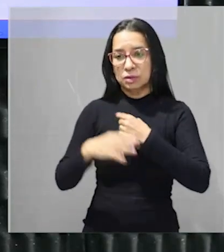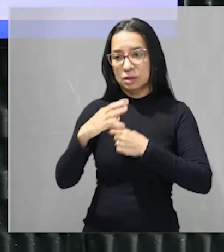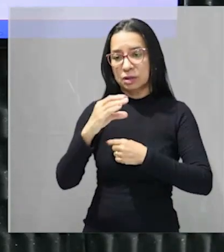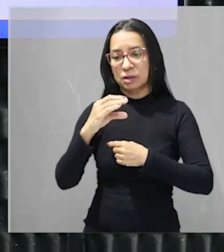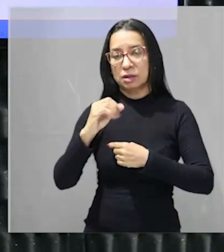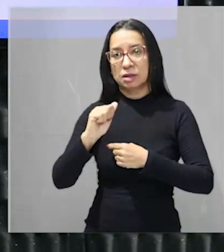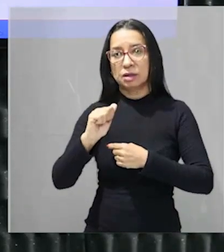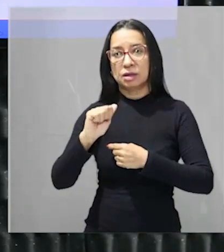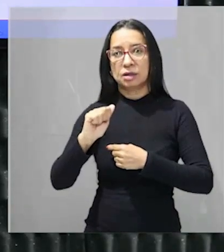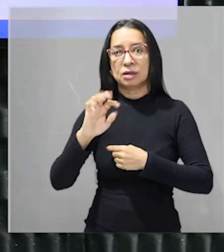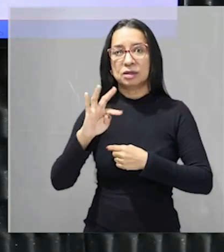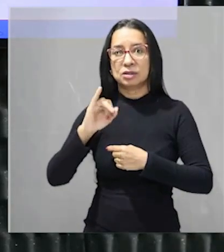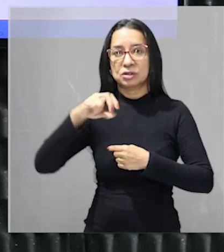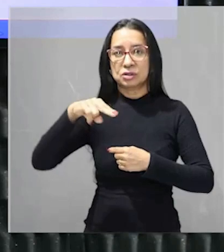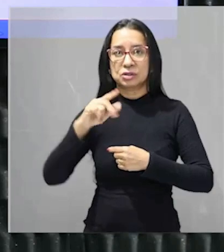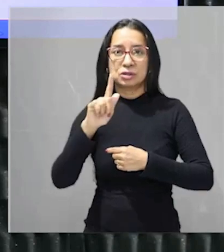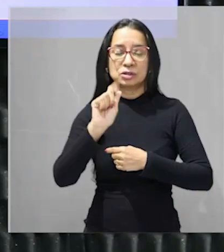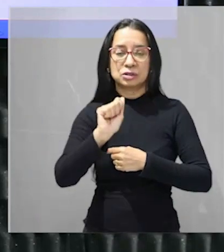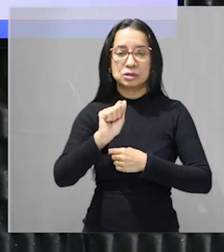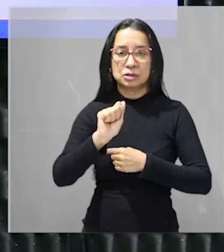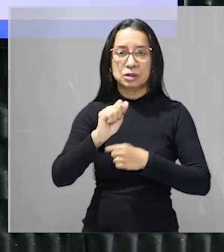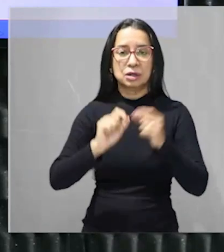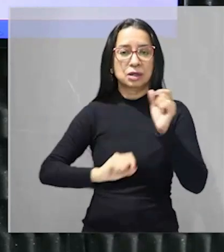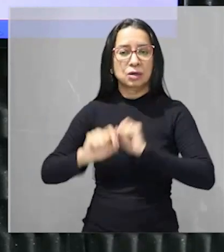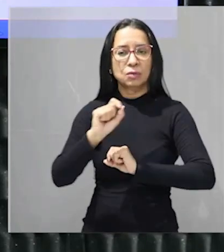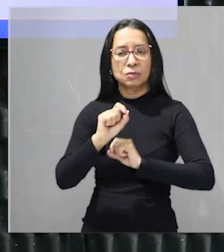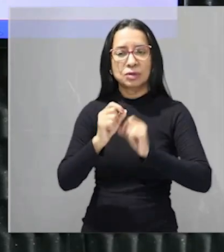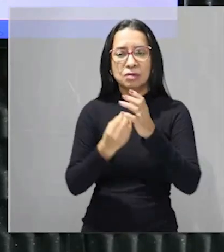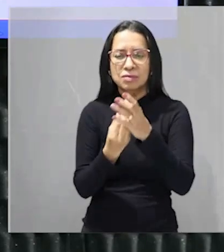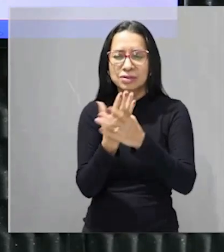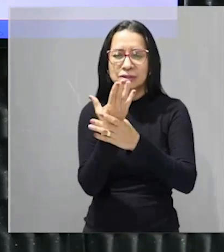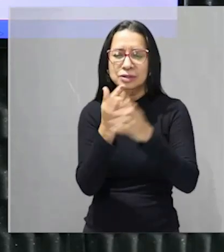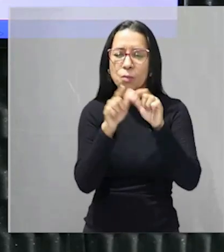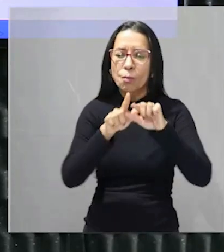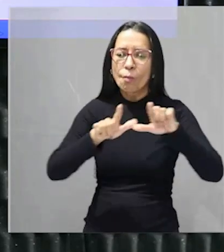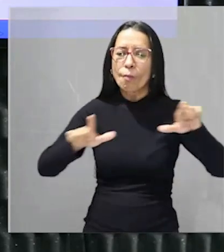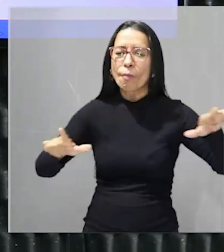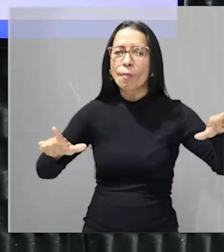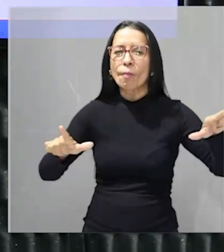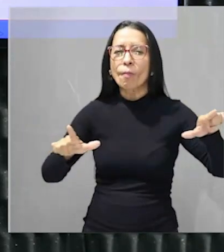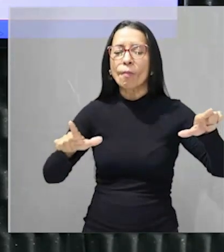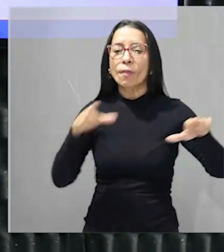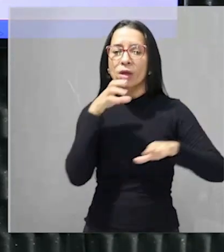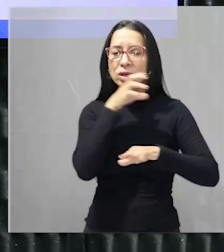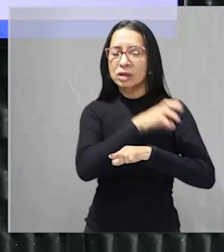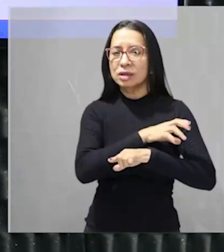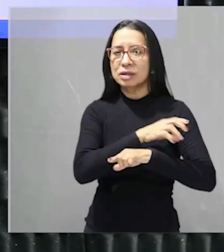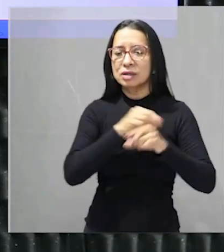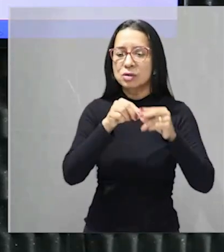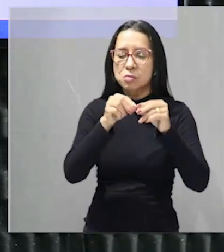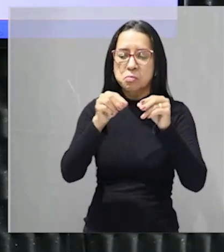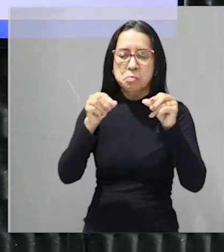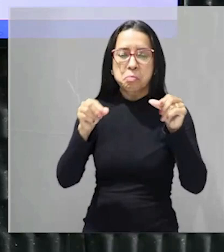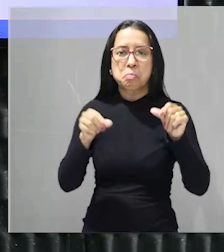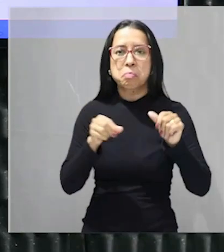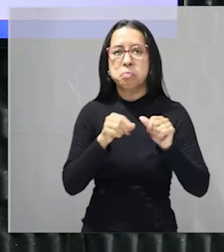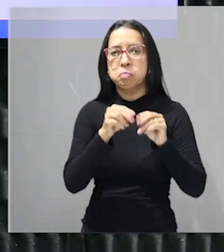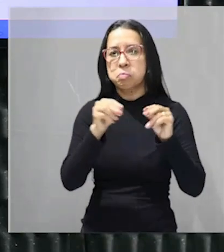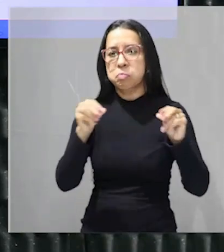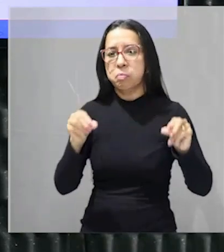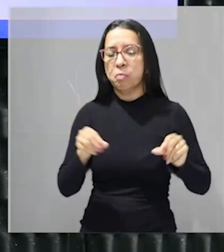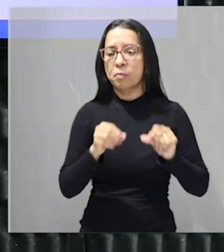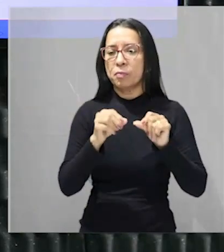tá certo? é aquele domínio da vegetação seca tá certo? aquela vegetação de galhos principalmente muito finos e bem secos